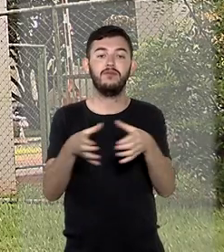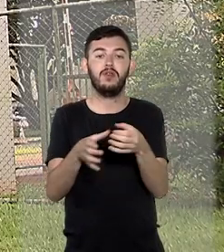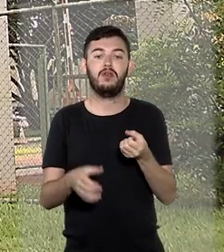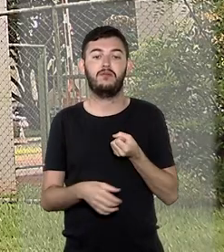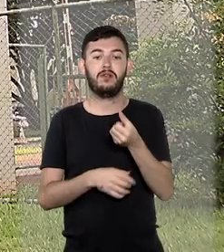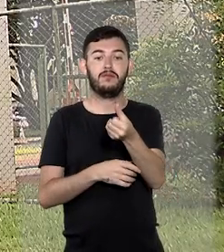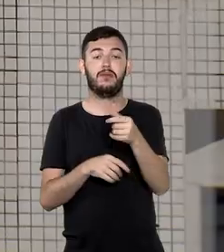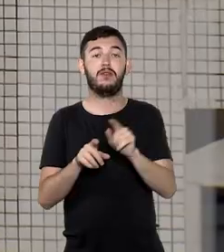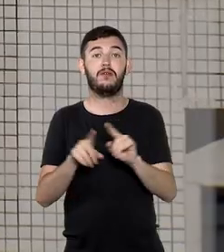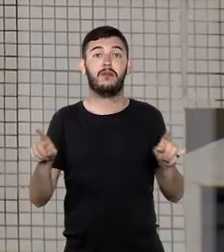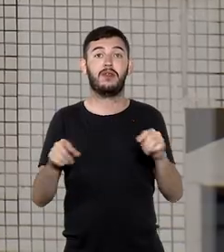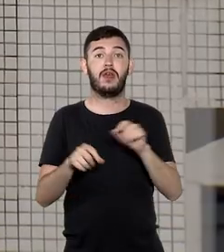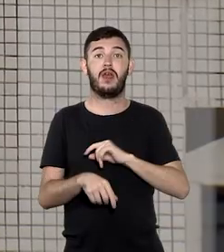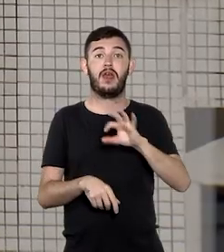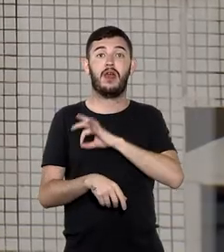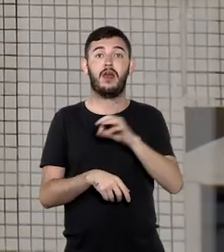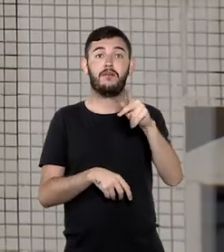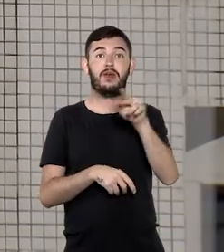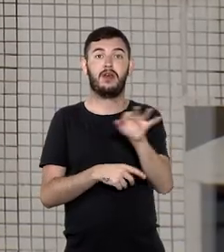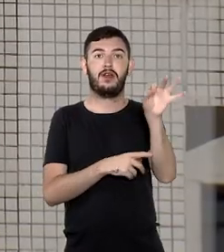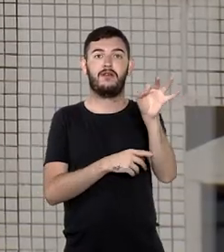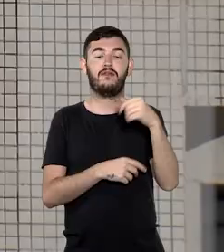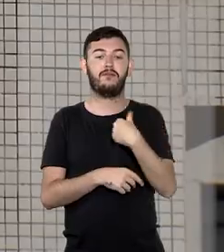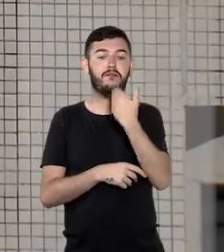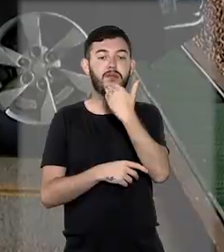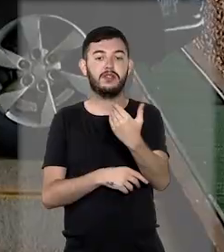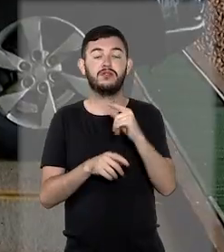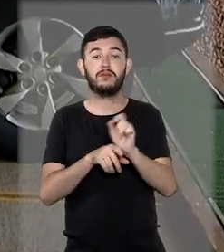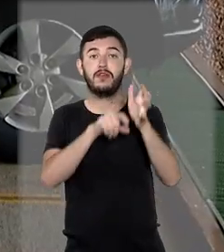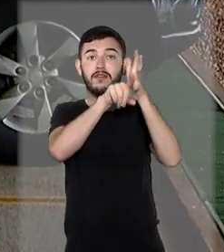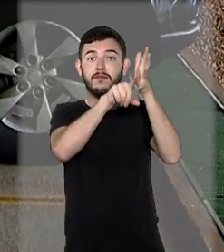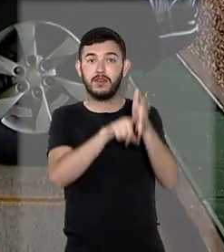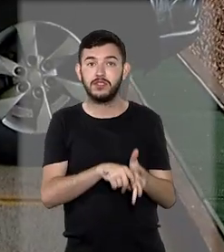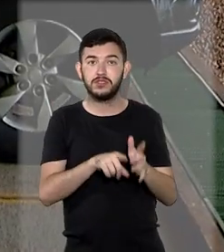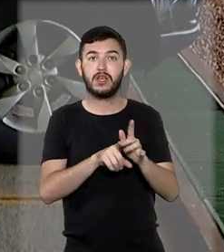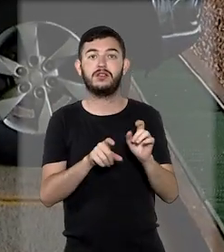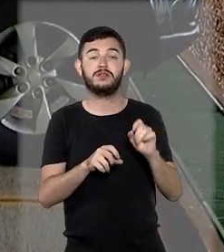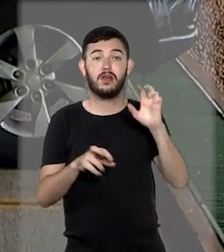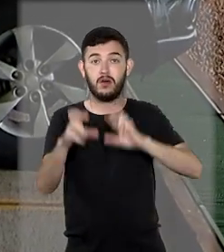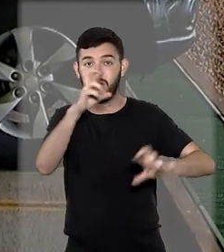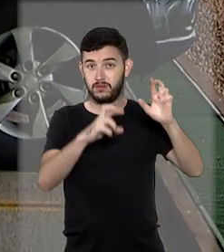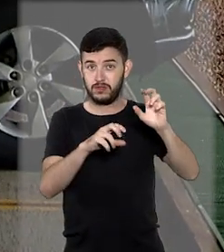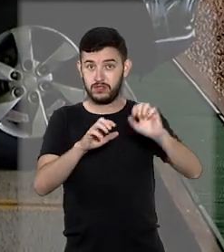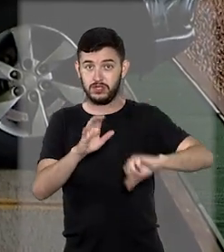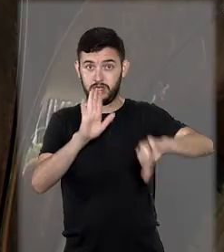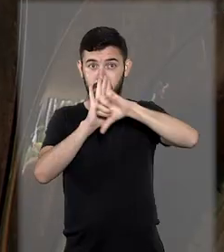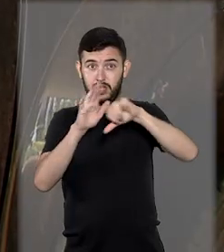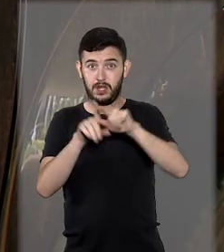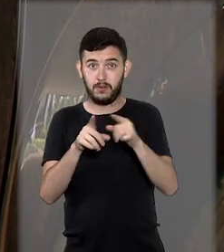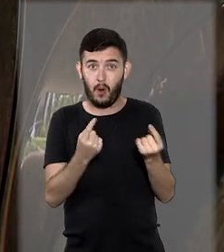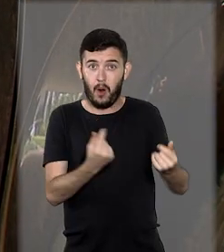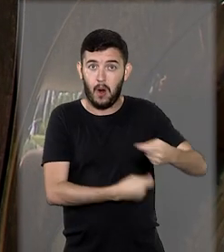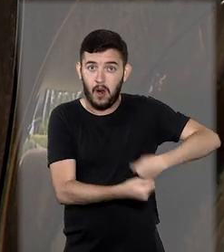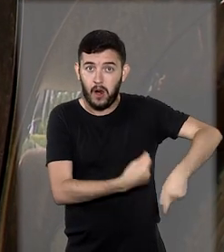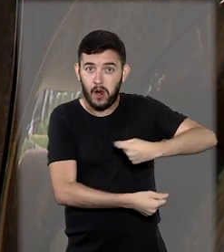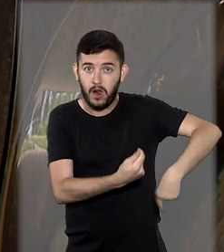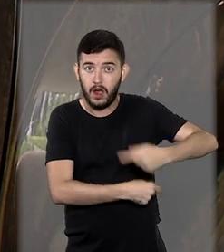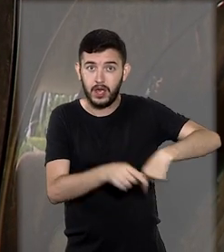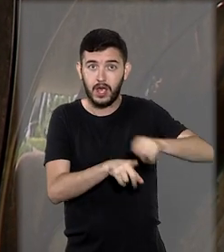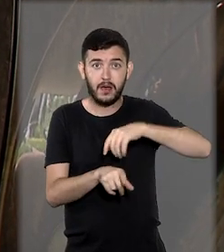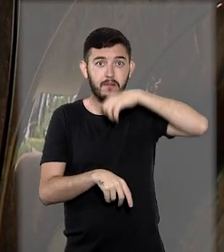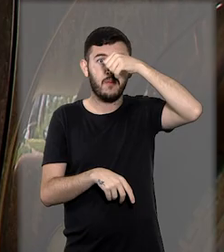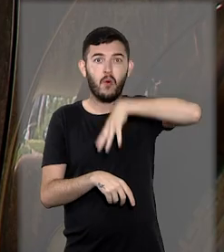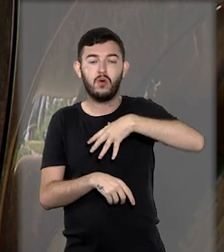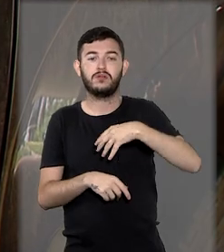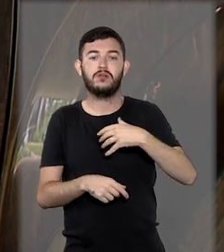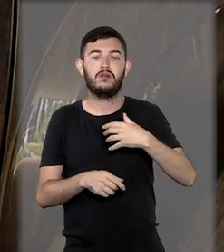sexta turma, a Polícia Federal instaurou um inquérito para investigar a ocorrência de crimes de lavagem de capitais e de abuso de autoridade